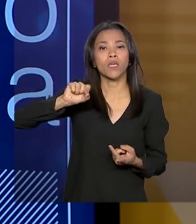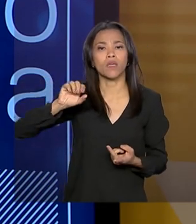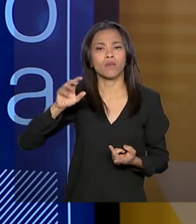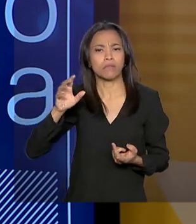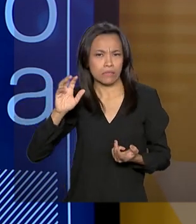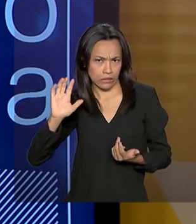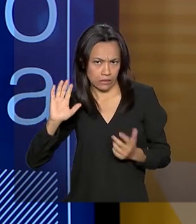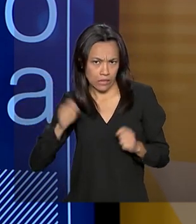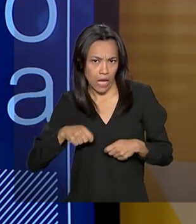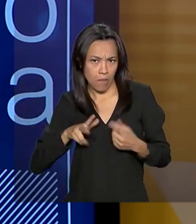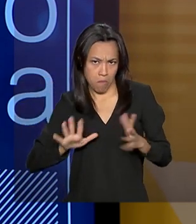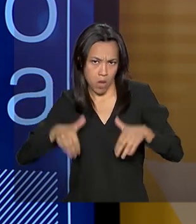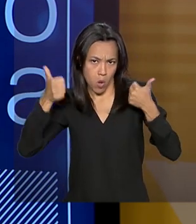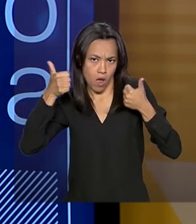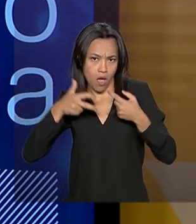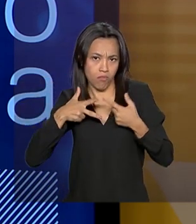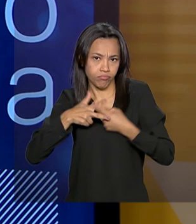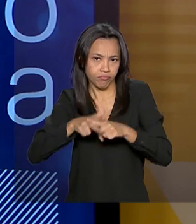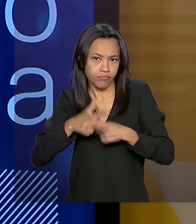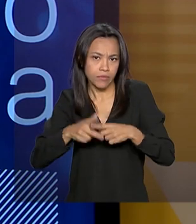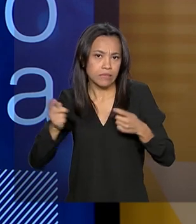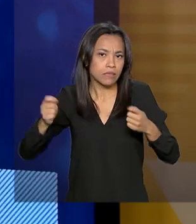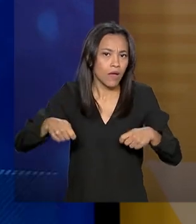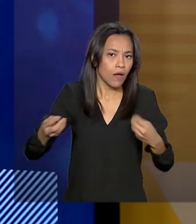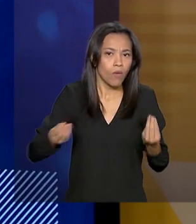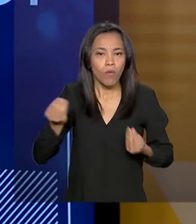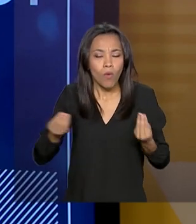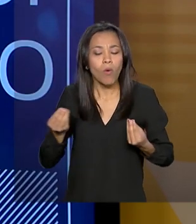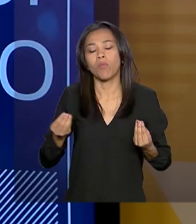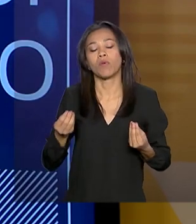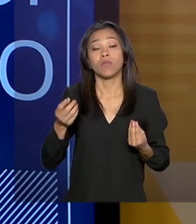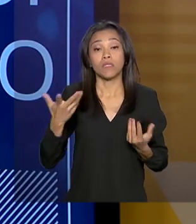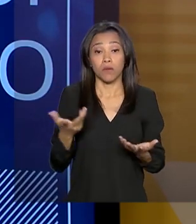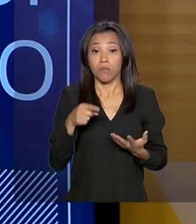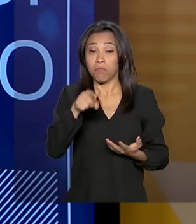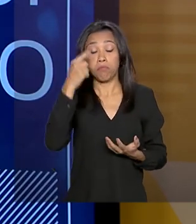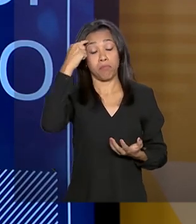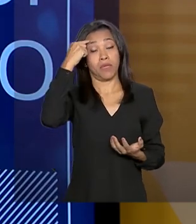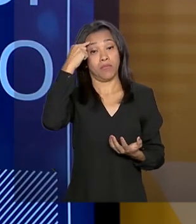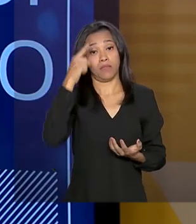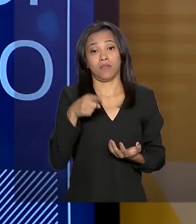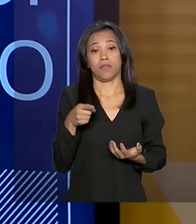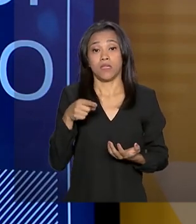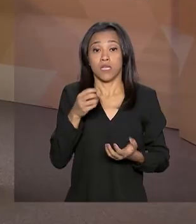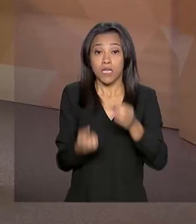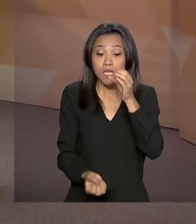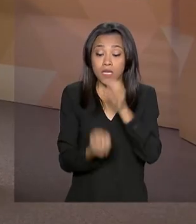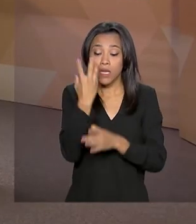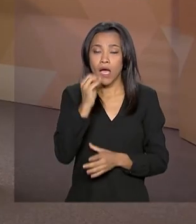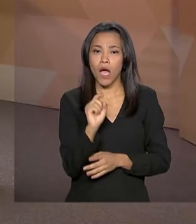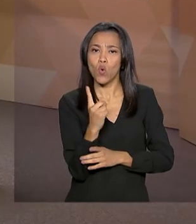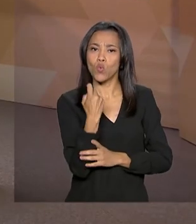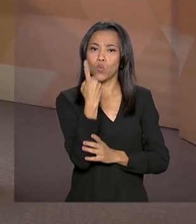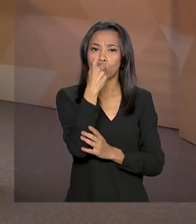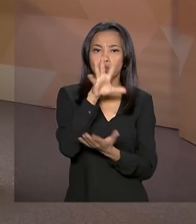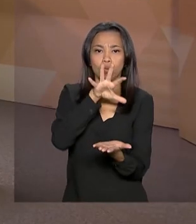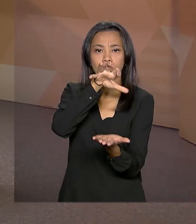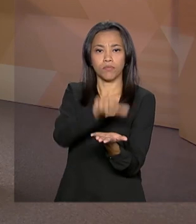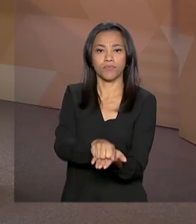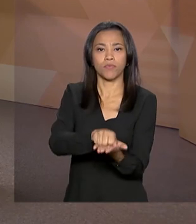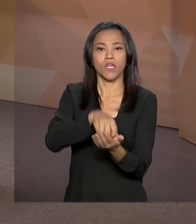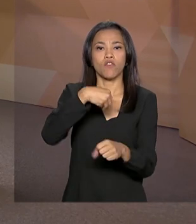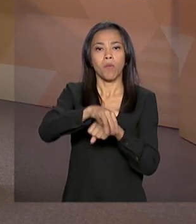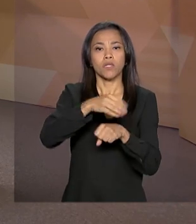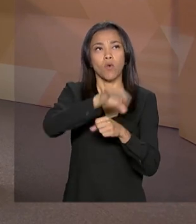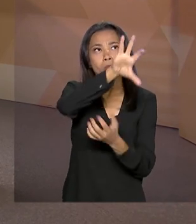melhorar. A gente imagina que você federalizando e criando um cadastro único, você